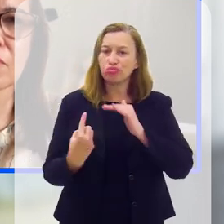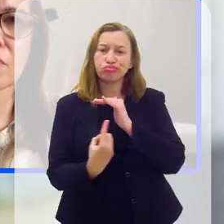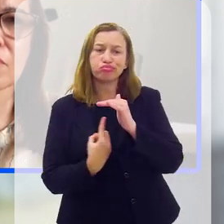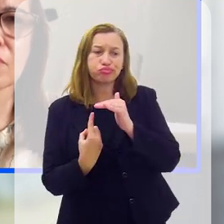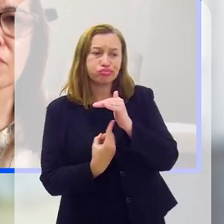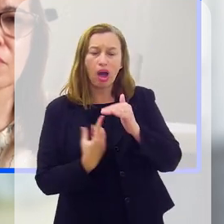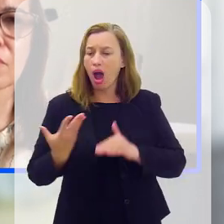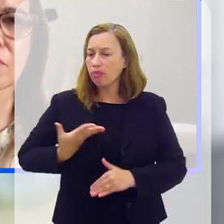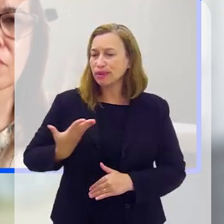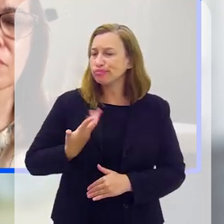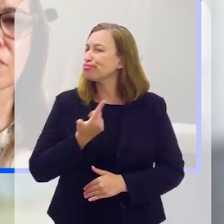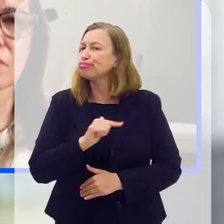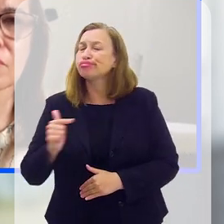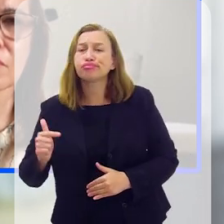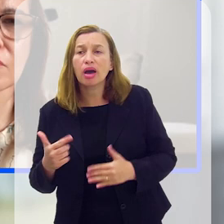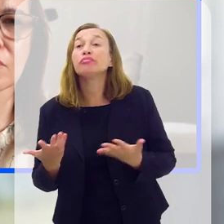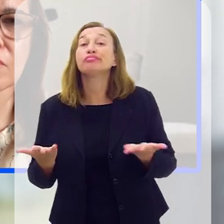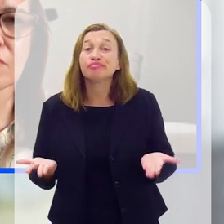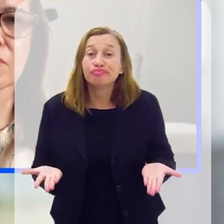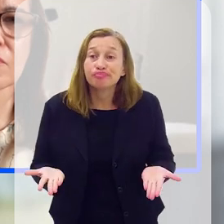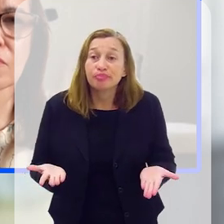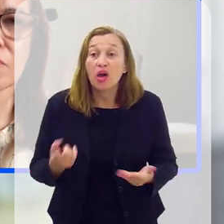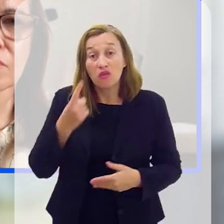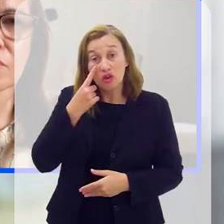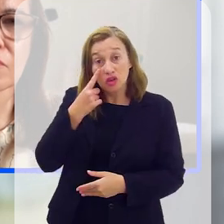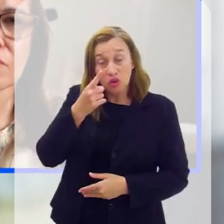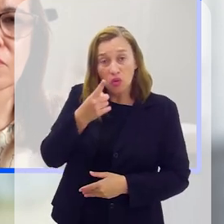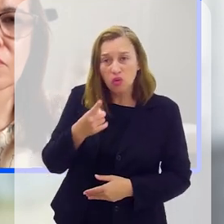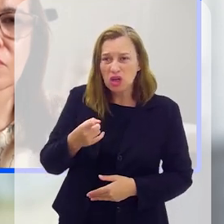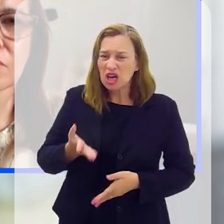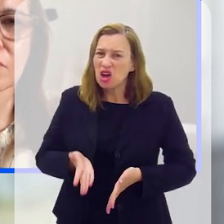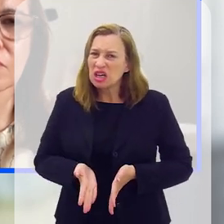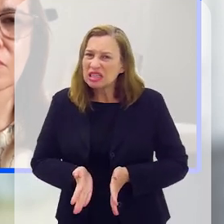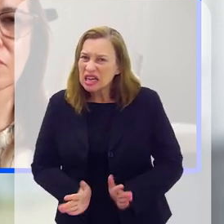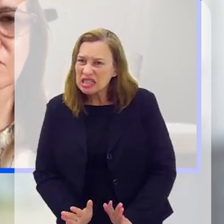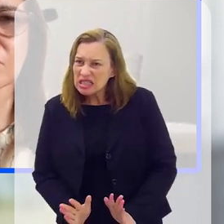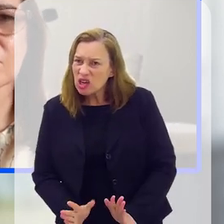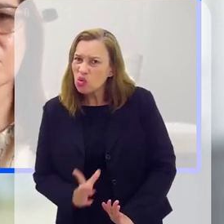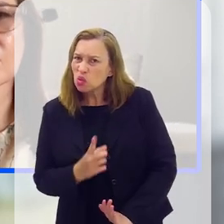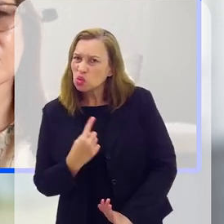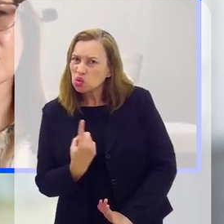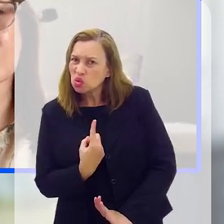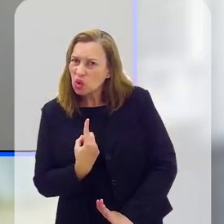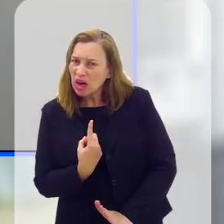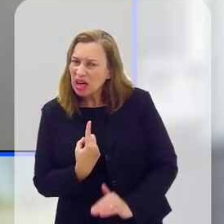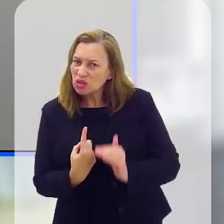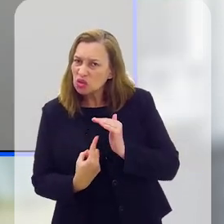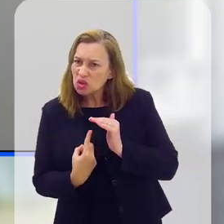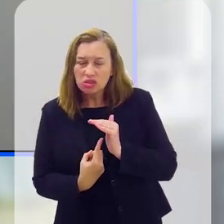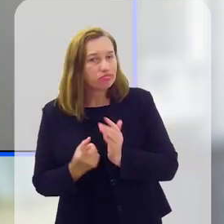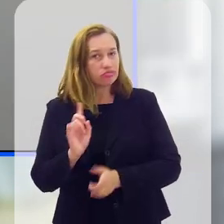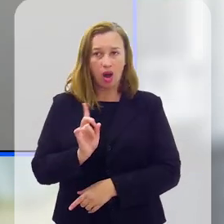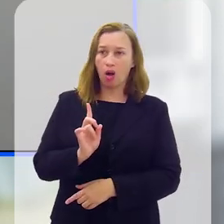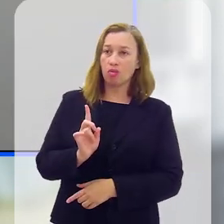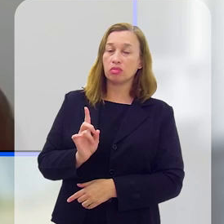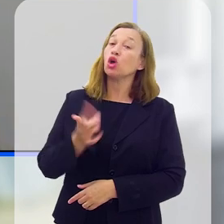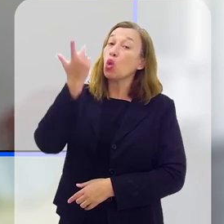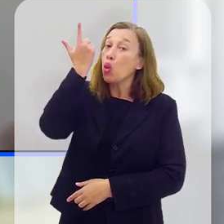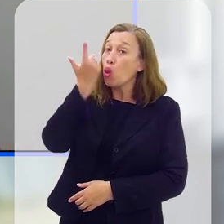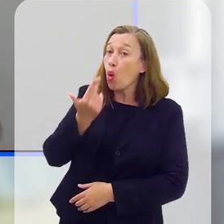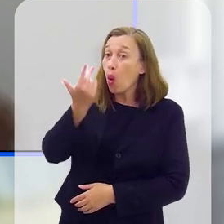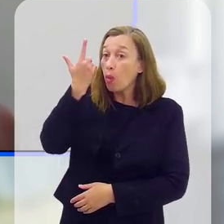não sai do quarto, o meu filho não tem amigos. Mas, veja só, o seu filho não nasceu desse jeito. Ou seja,